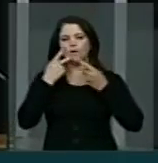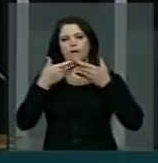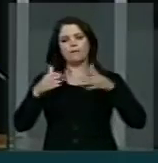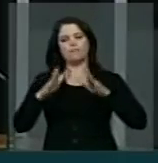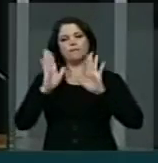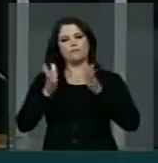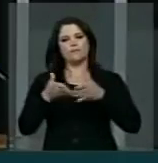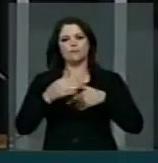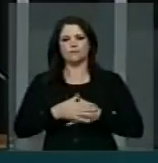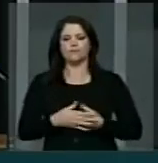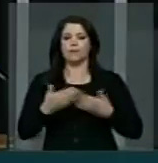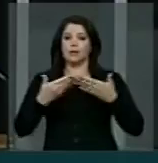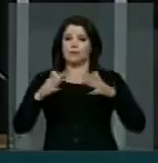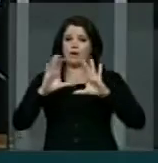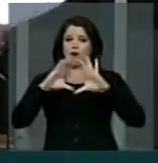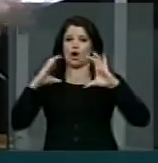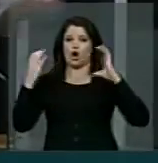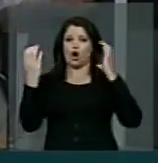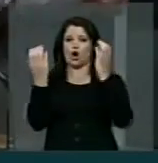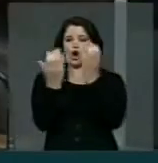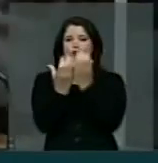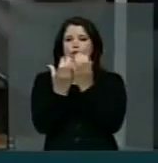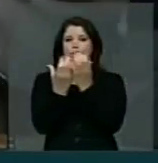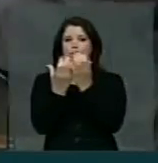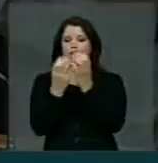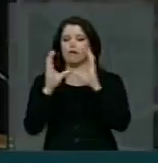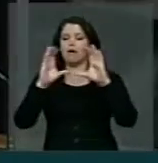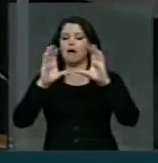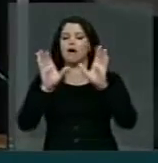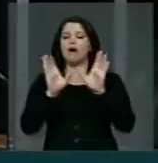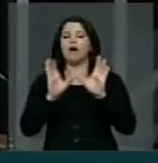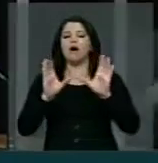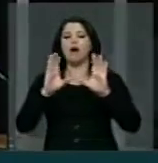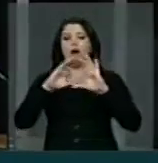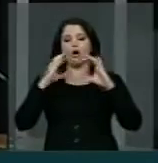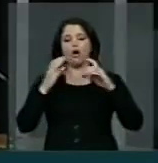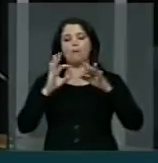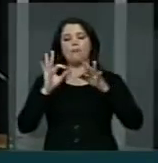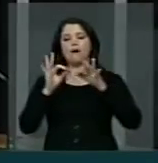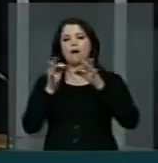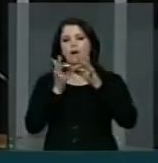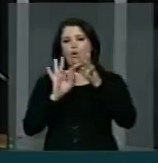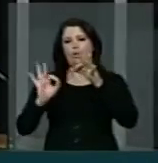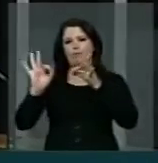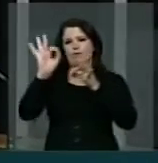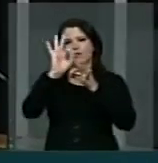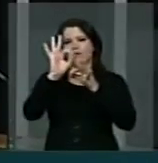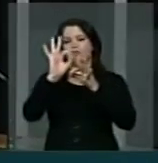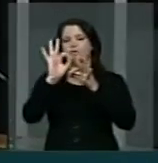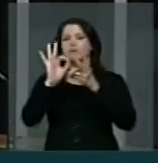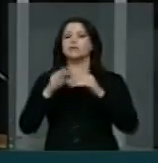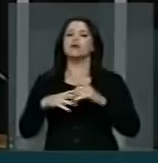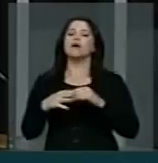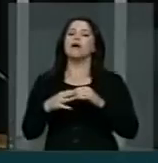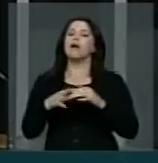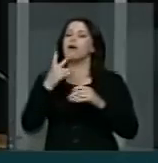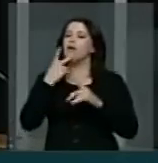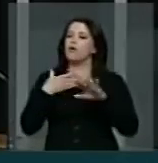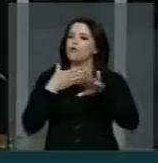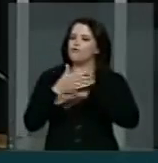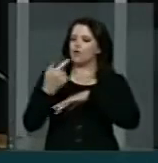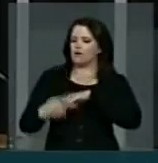da Copa das Confederações, eu fiquei aqui em Brasília para participar da